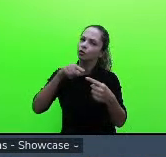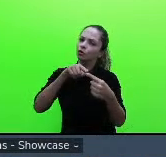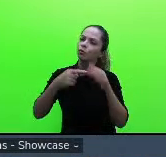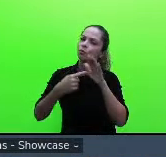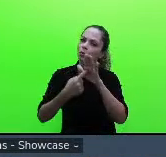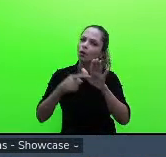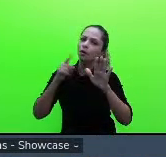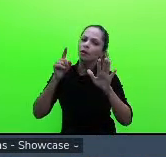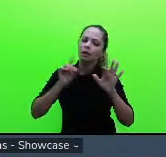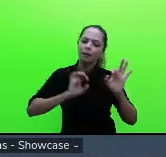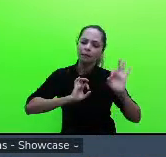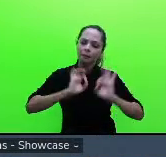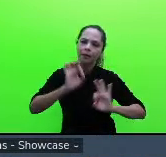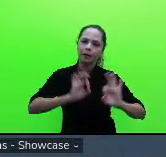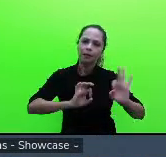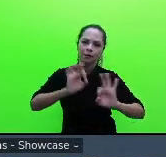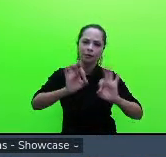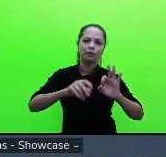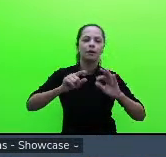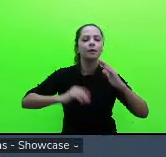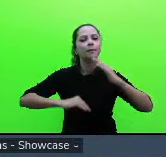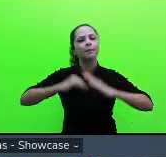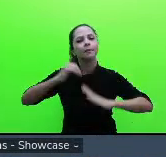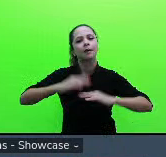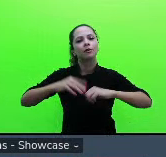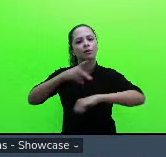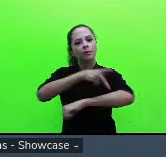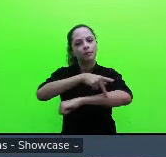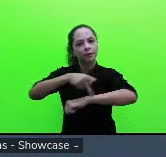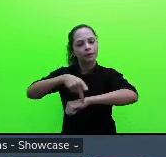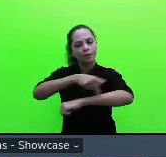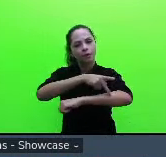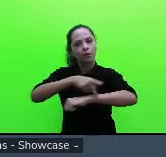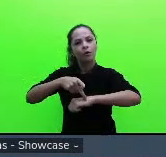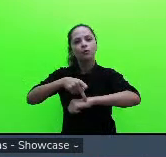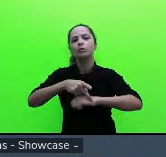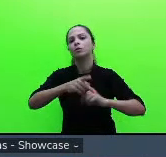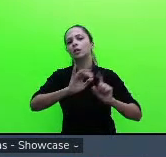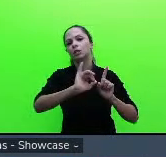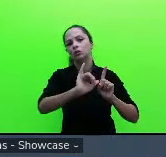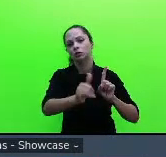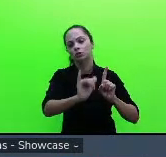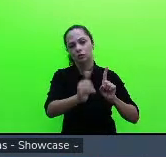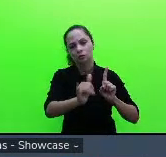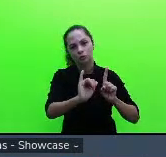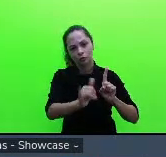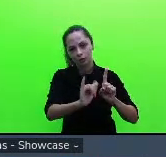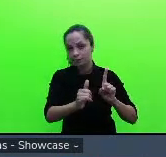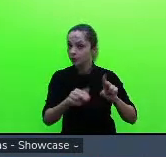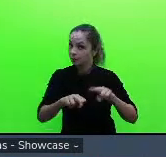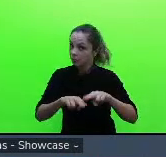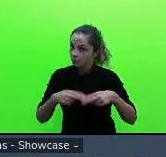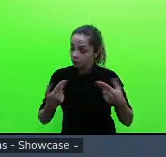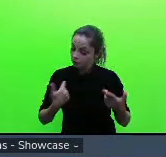é a prática pedagógica discursiva então é por isso a minha pergunta porque no